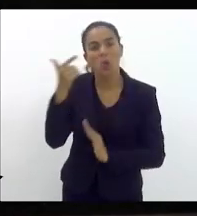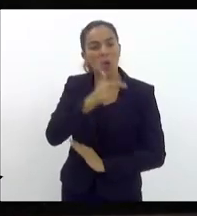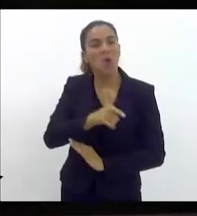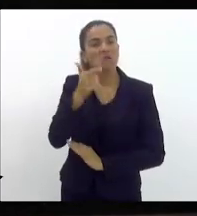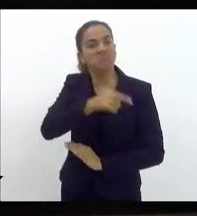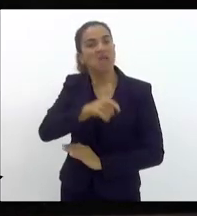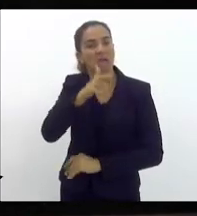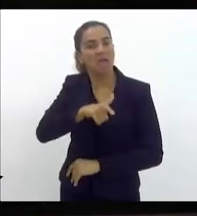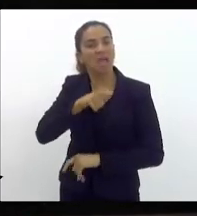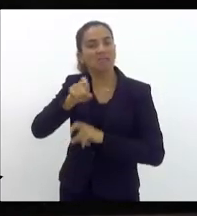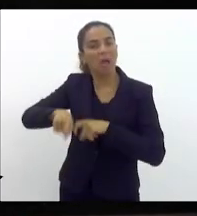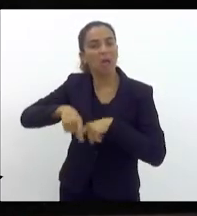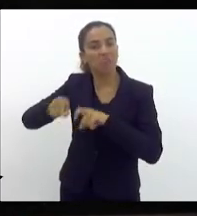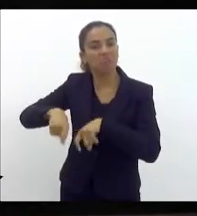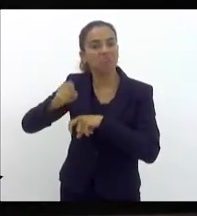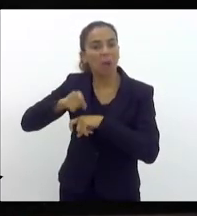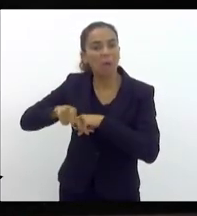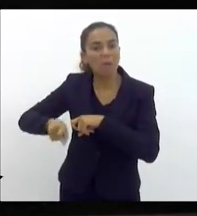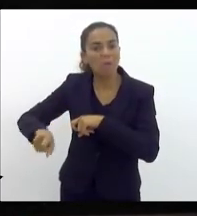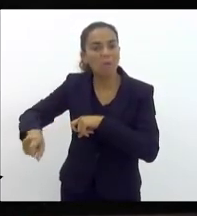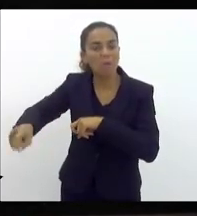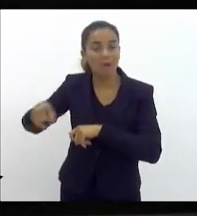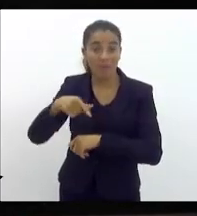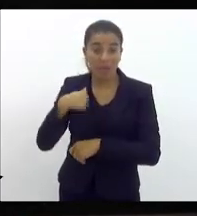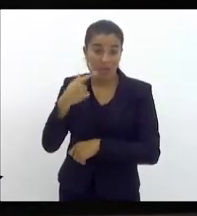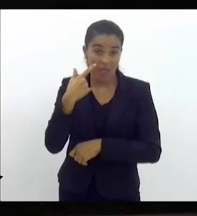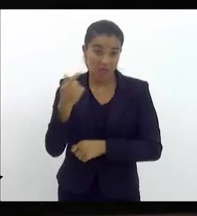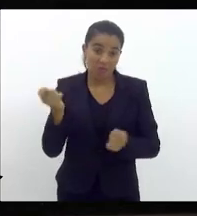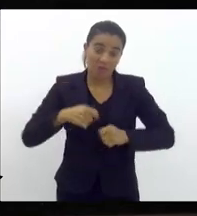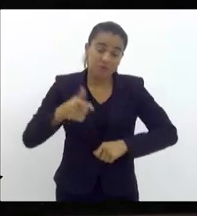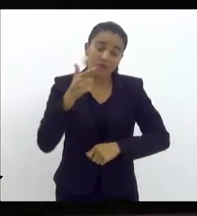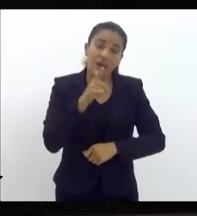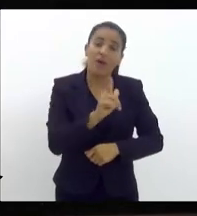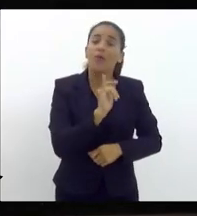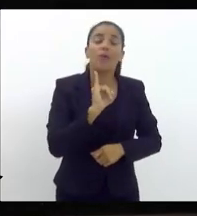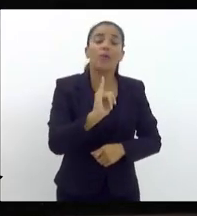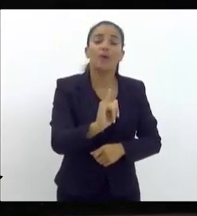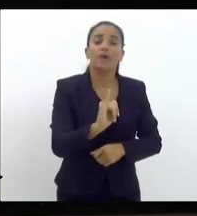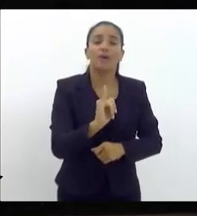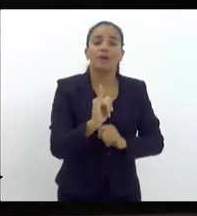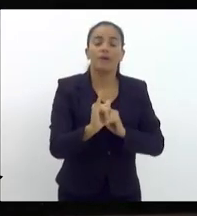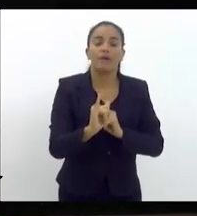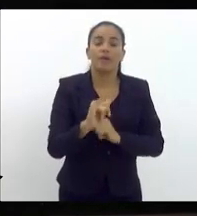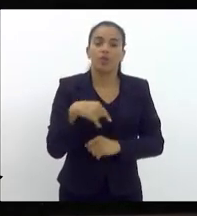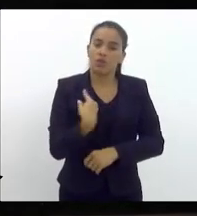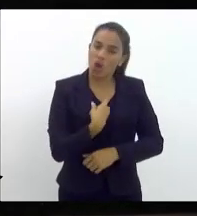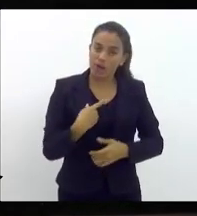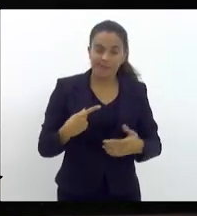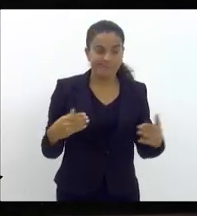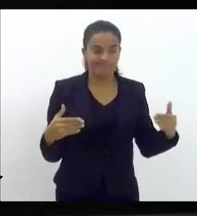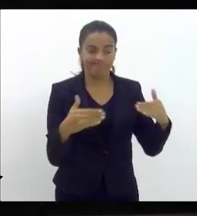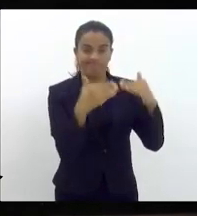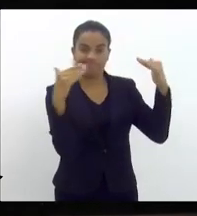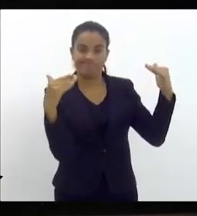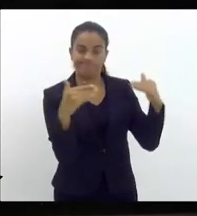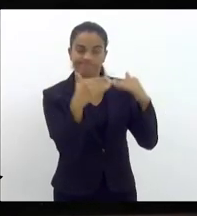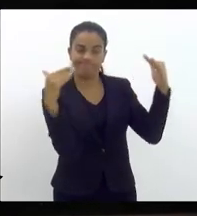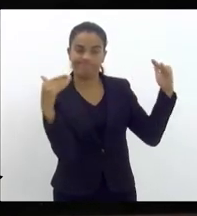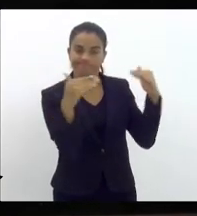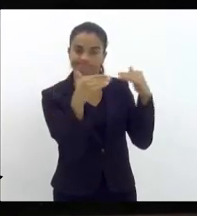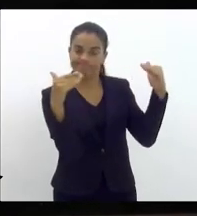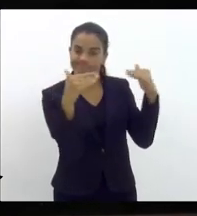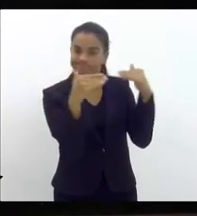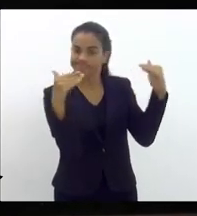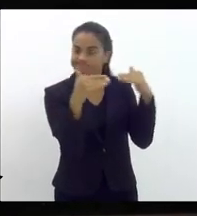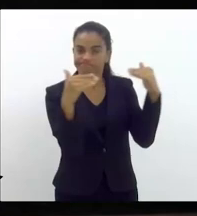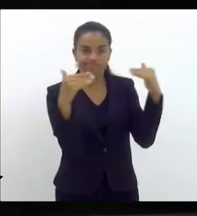nas grandes plantações. Então, deputado Dushpaolo, eu só posso dizer que nós sempre comungamos, na maioria das vezes, os